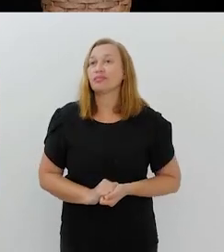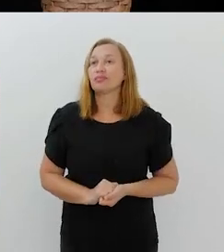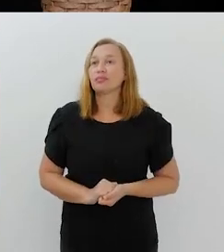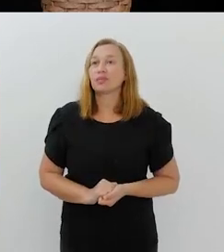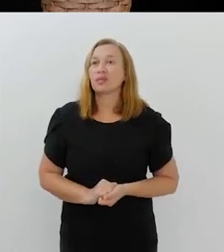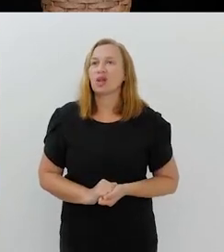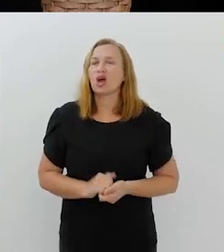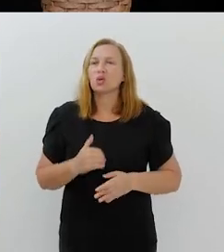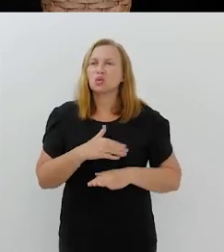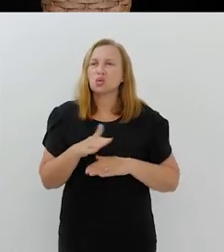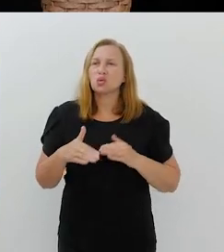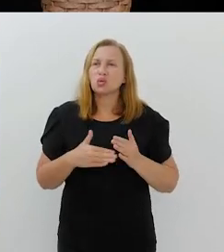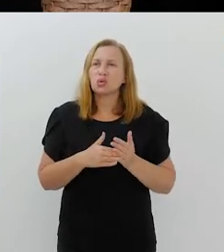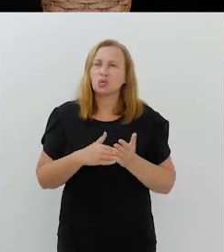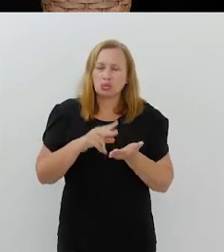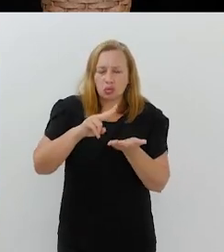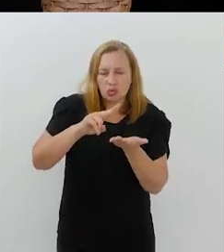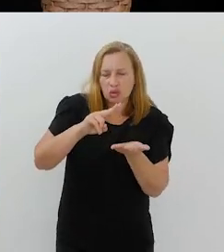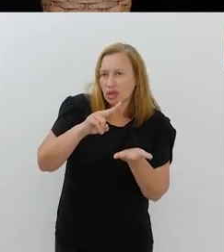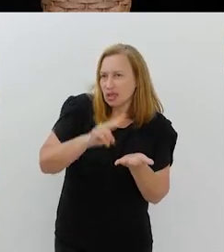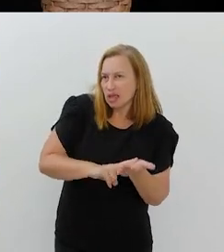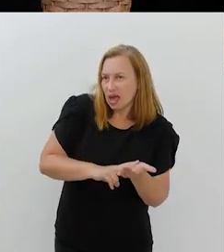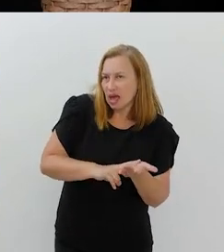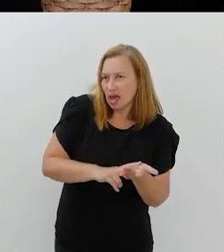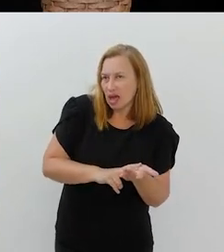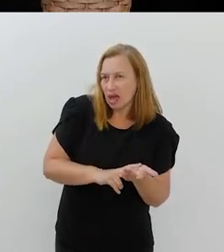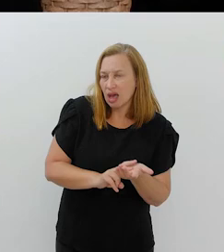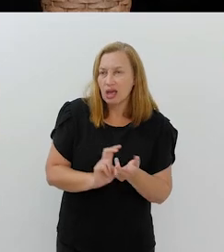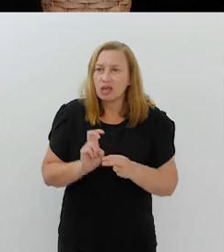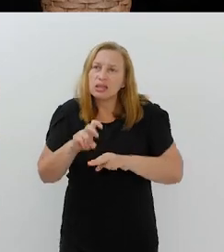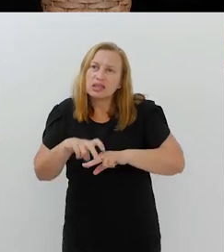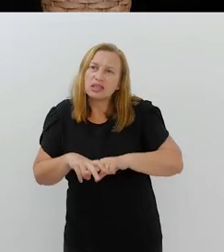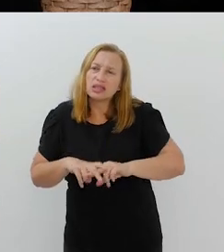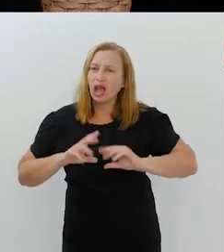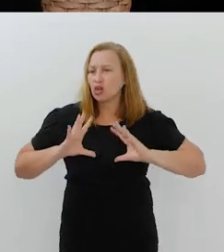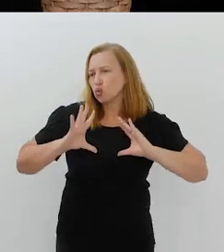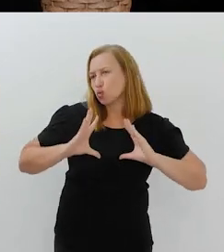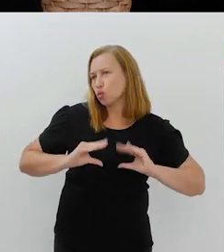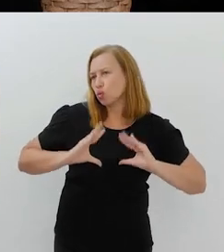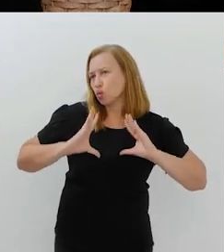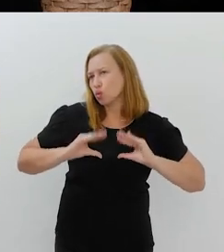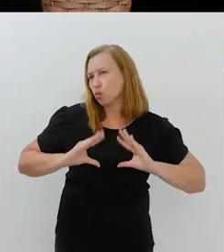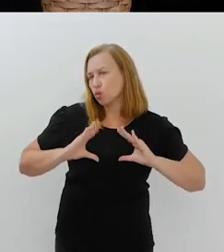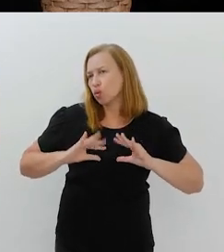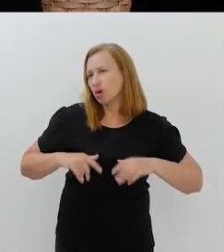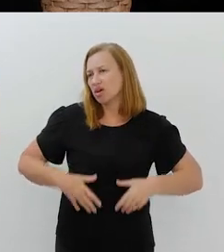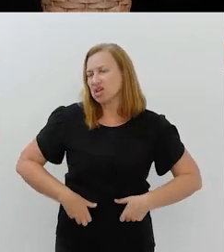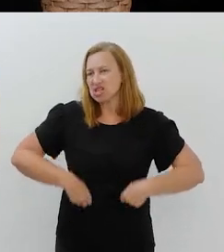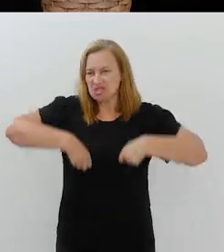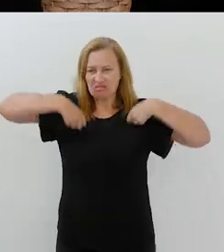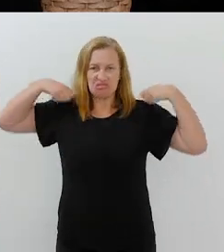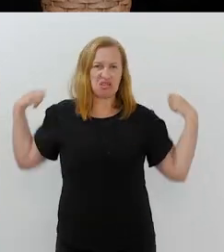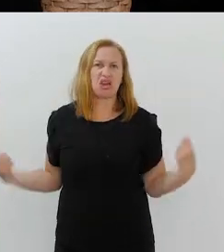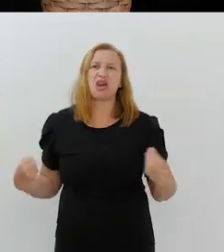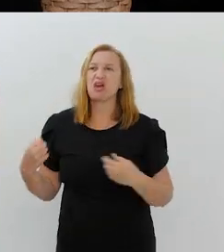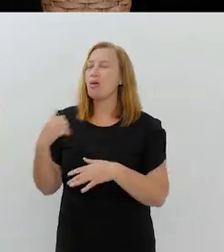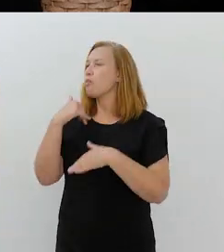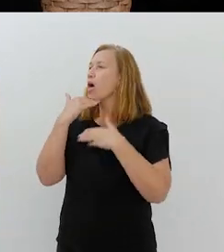mostrou o local que eles estão. E todo mundo deitado, sentado no sofá,